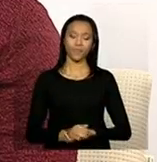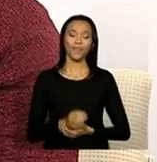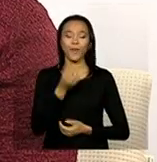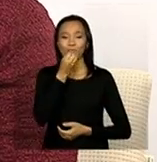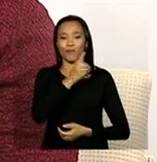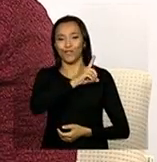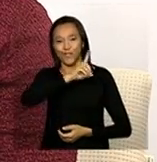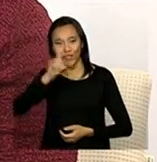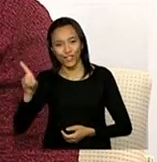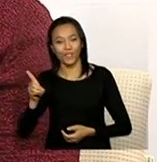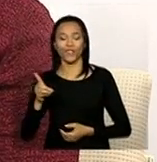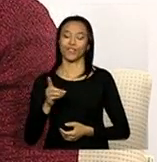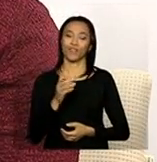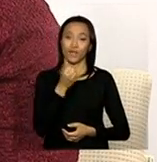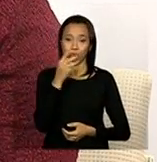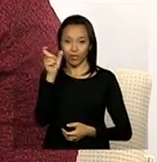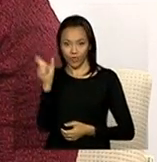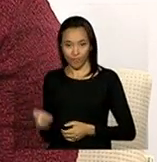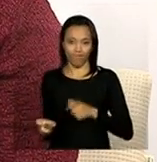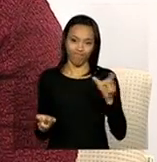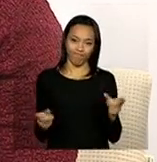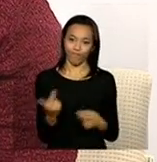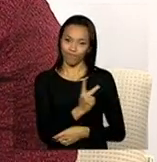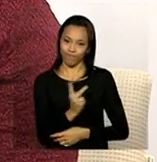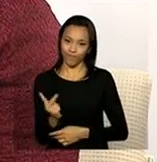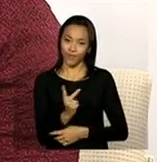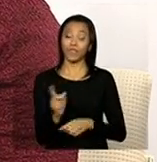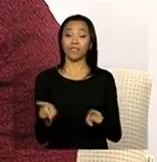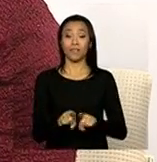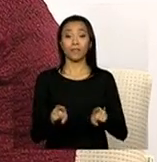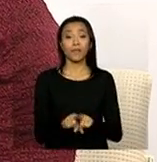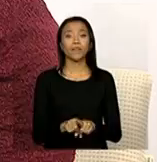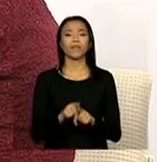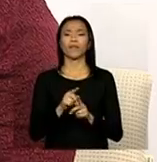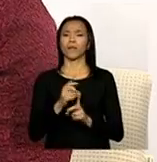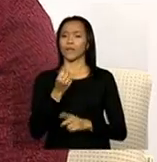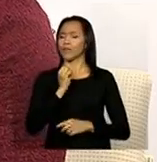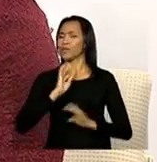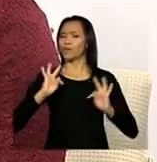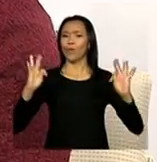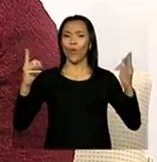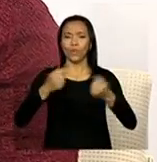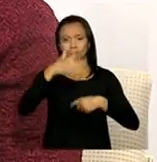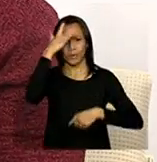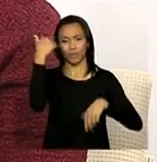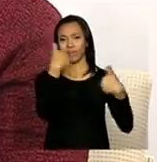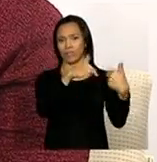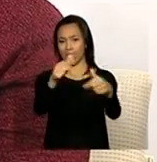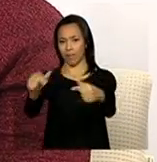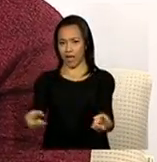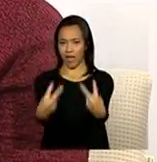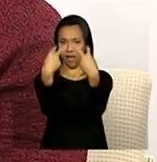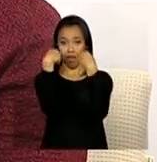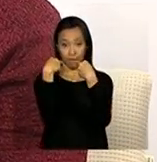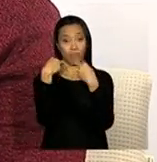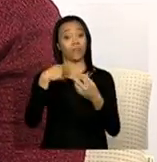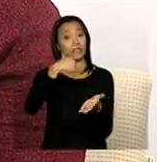Bem, bom dia, bom dia Triana, bom dia Luiz. Eu quero cumprimentar também todos os trabalhadores que estão nos assistindo, secretários